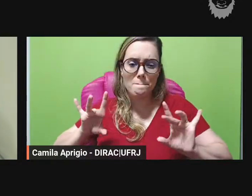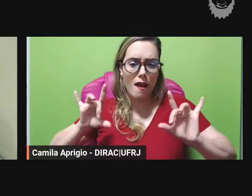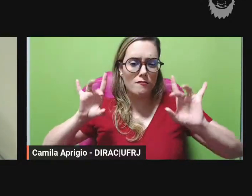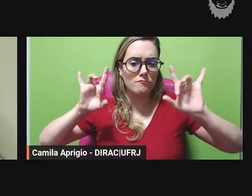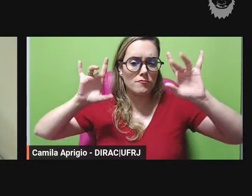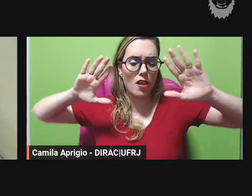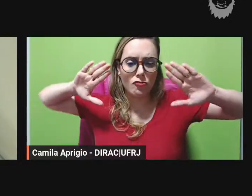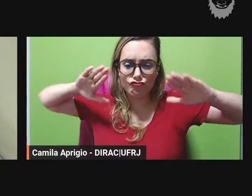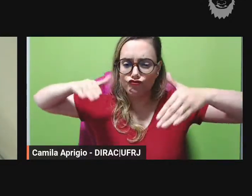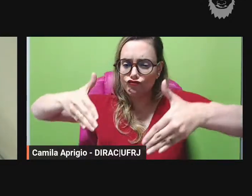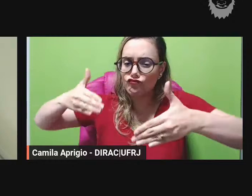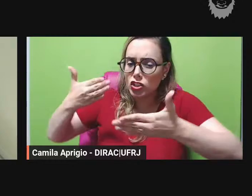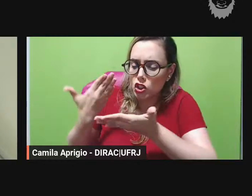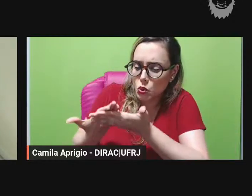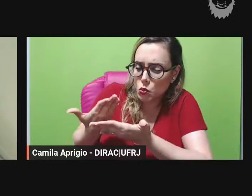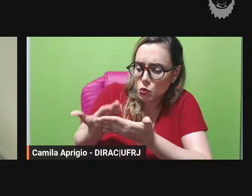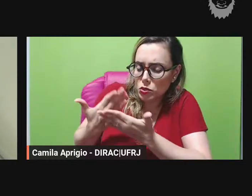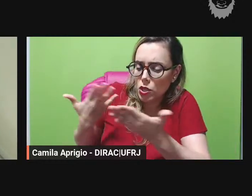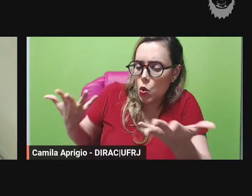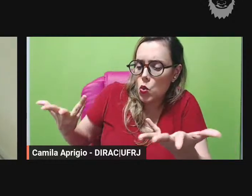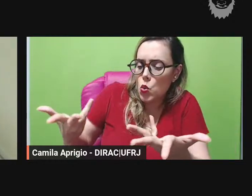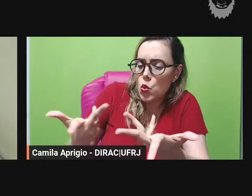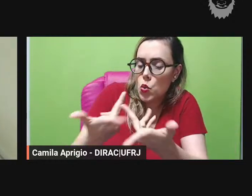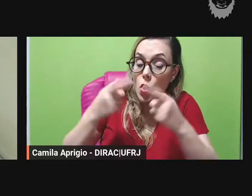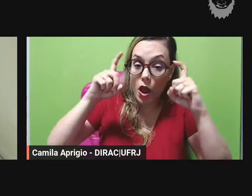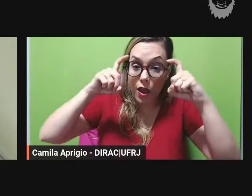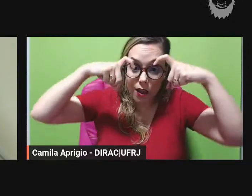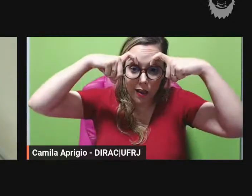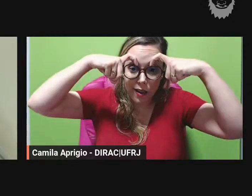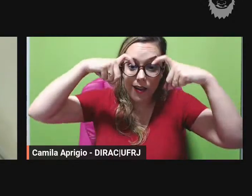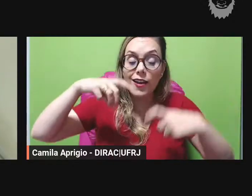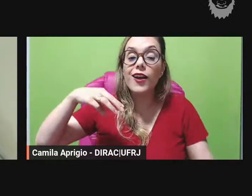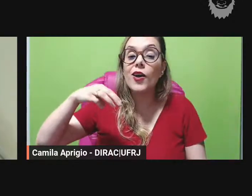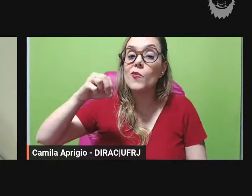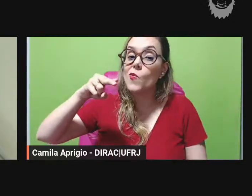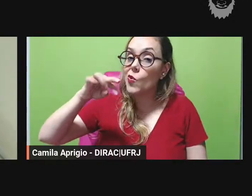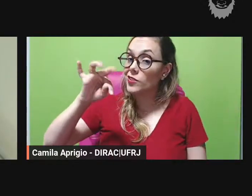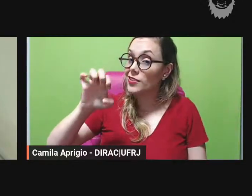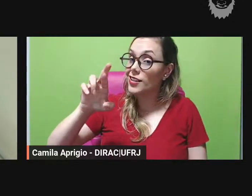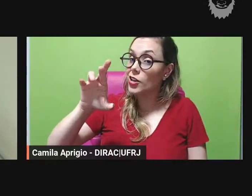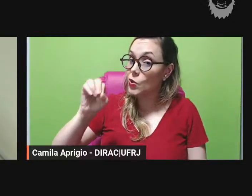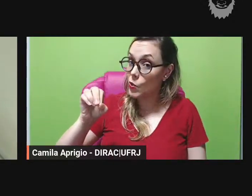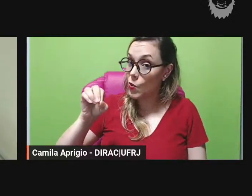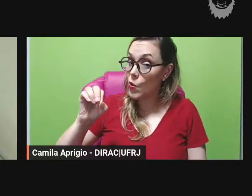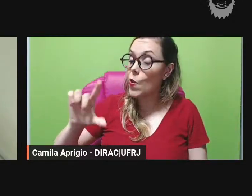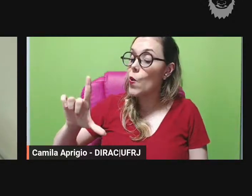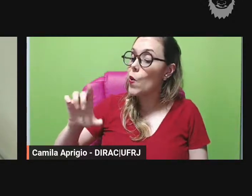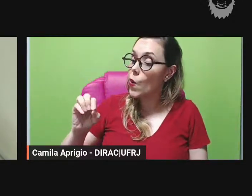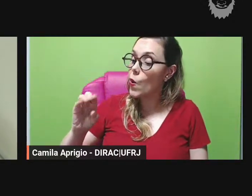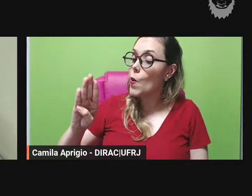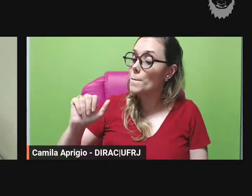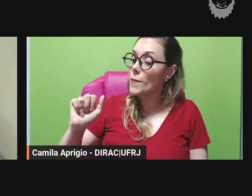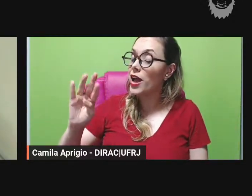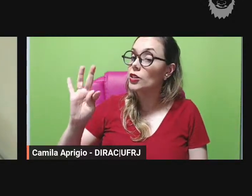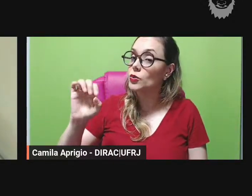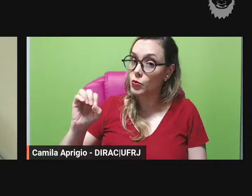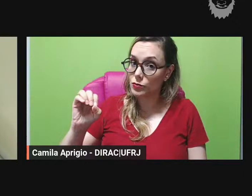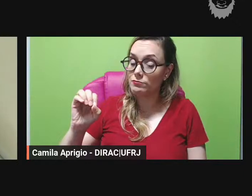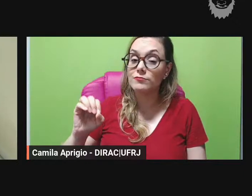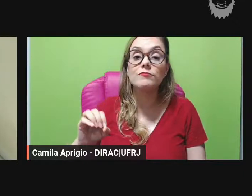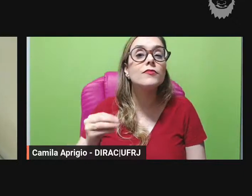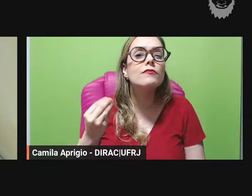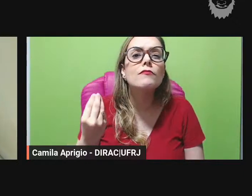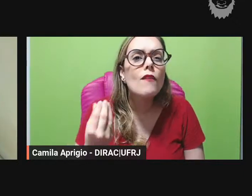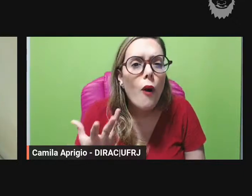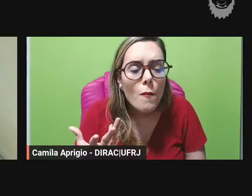confesso a vocês que a confirmação da presença dela me deixou muito entusiasmada isso porque os textos da professora